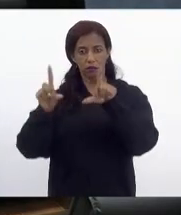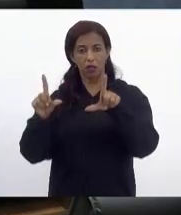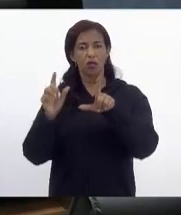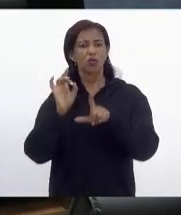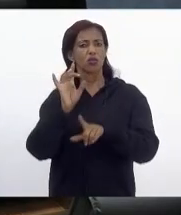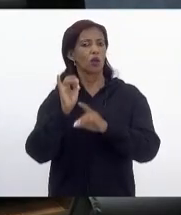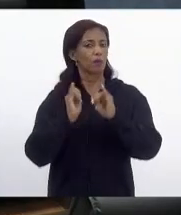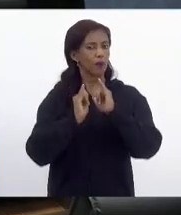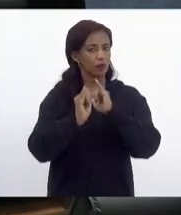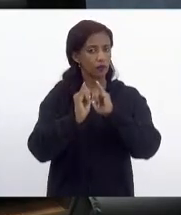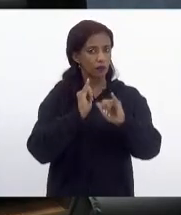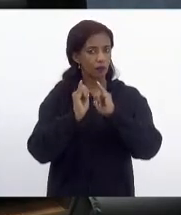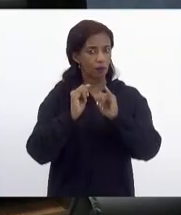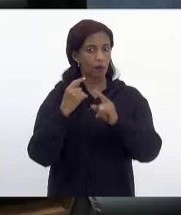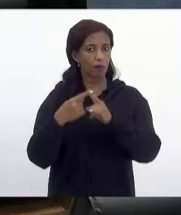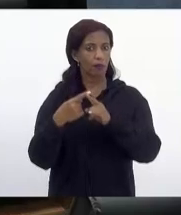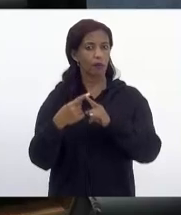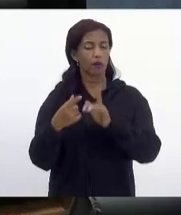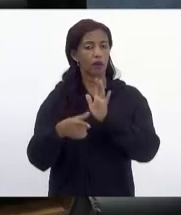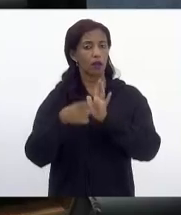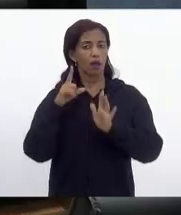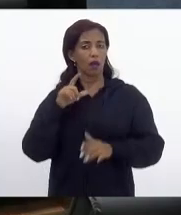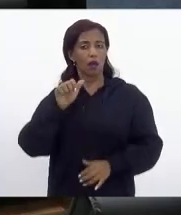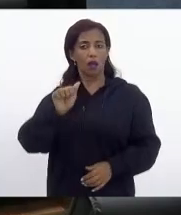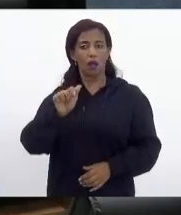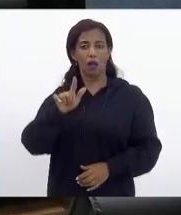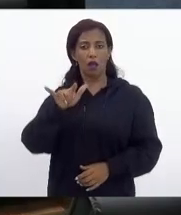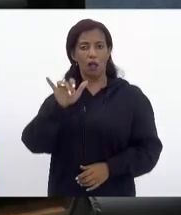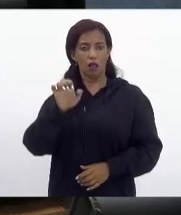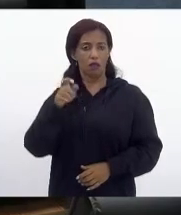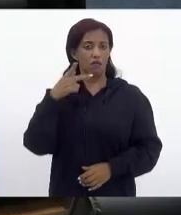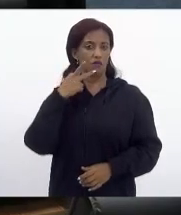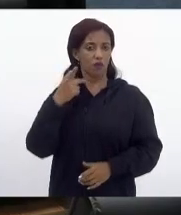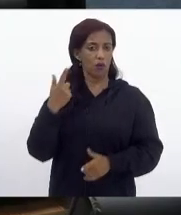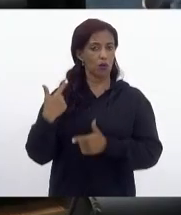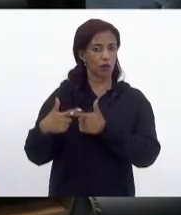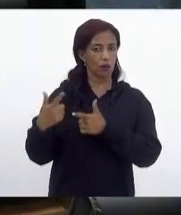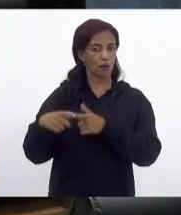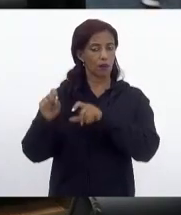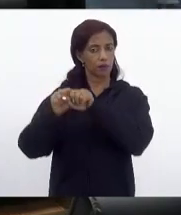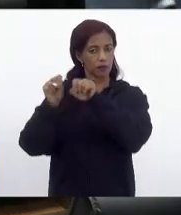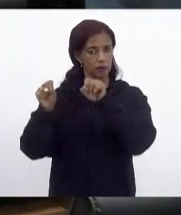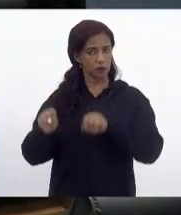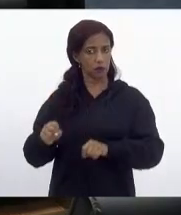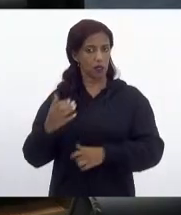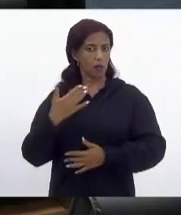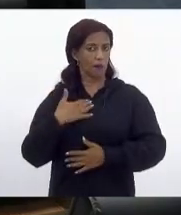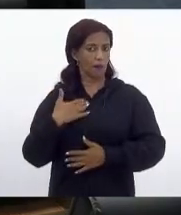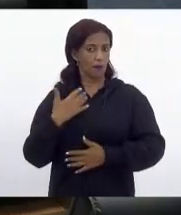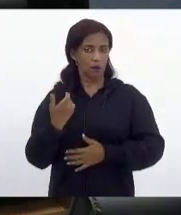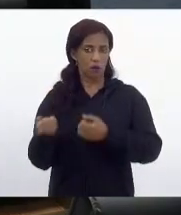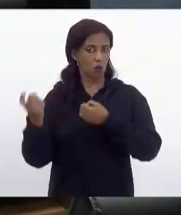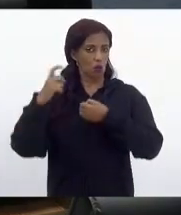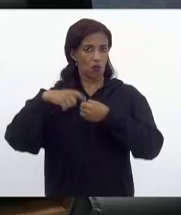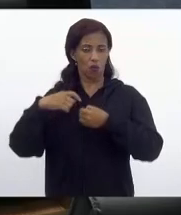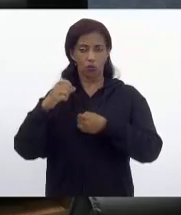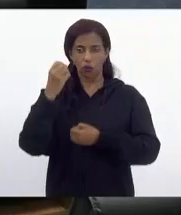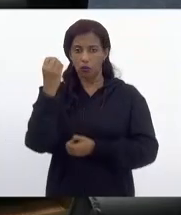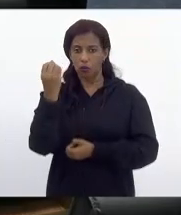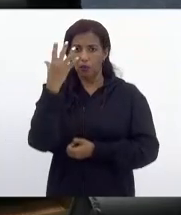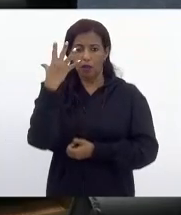mais cedo a Lini falou que estava com problema o sistema. Então, para mim, não voltou a imagem.